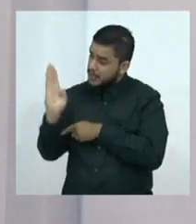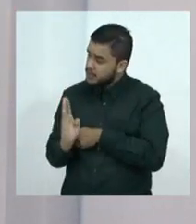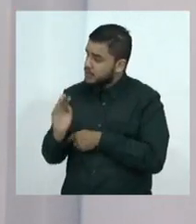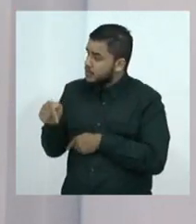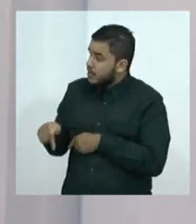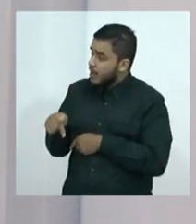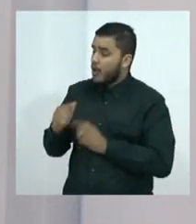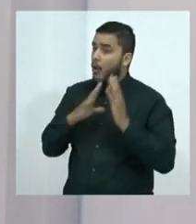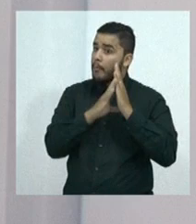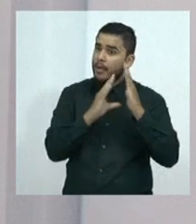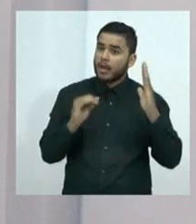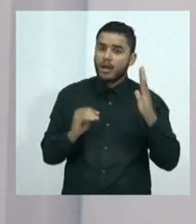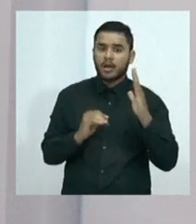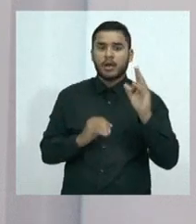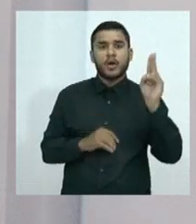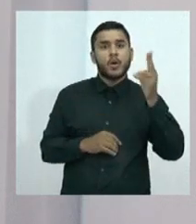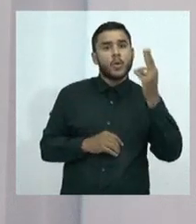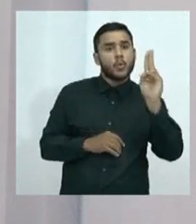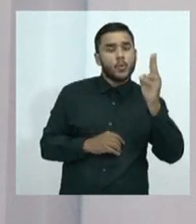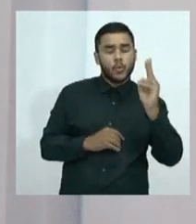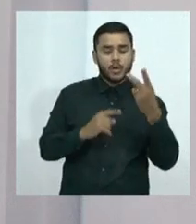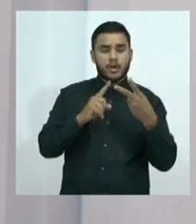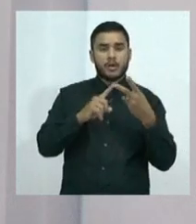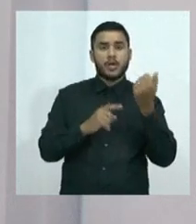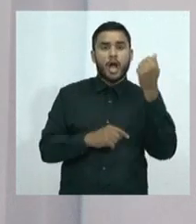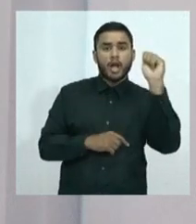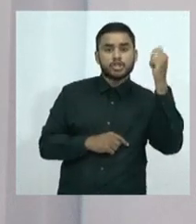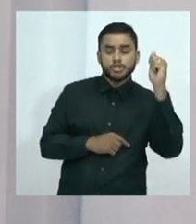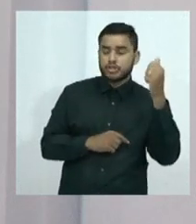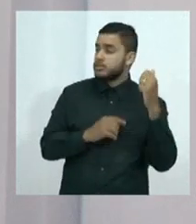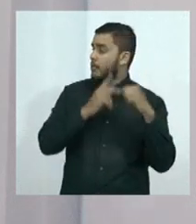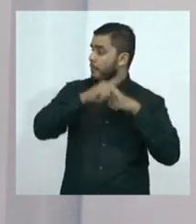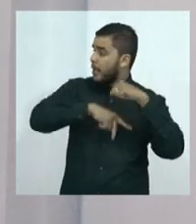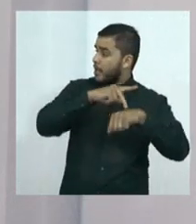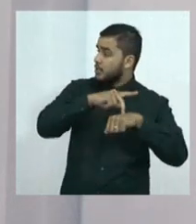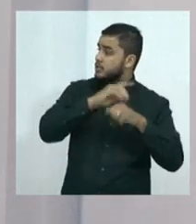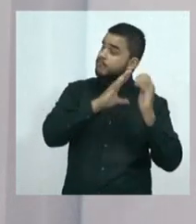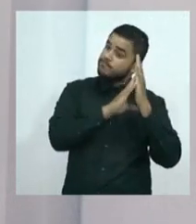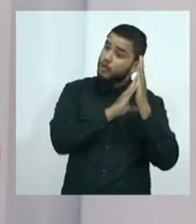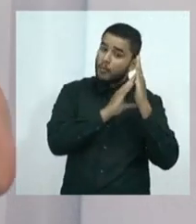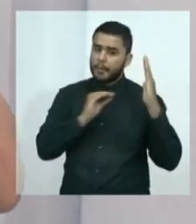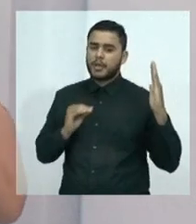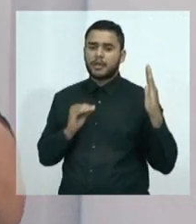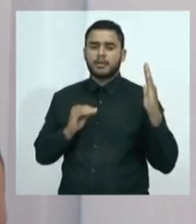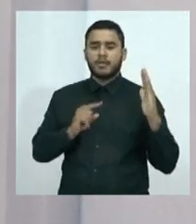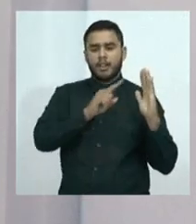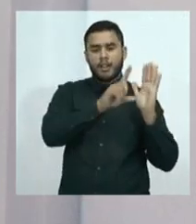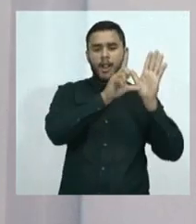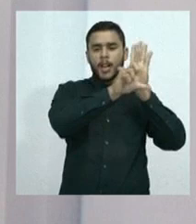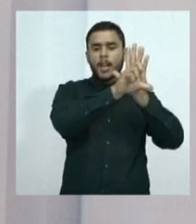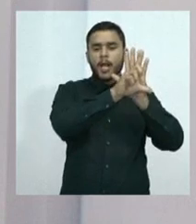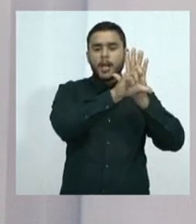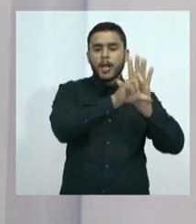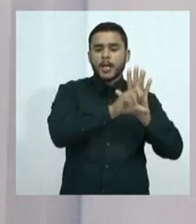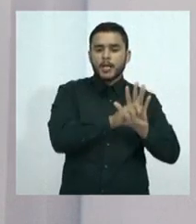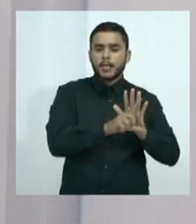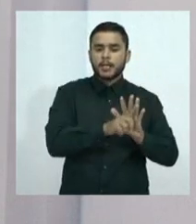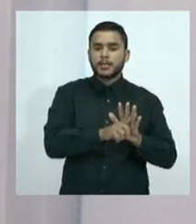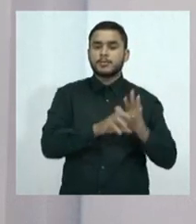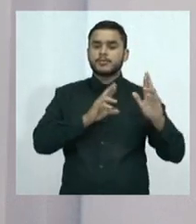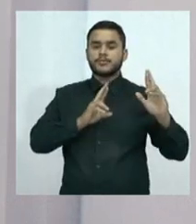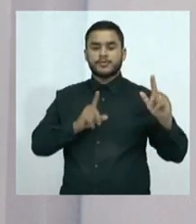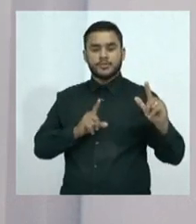vem tendo uma forma diferenciada, né, de aplicar de leis e de aplicação delas,